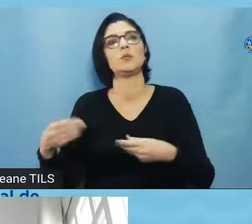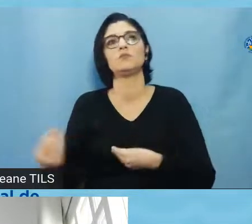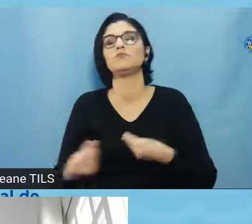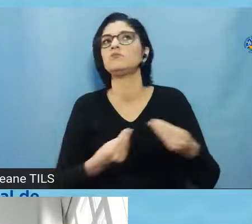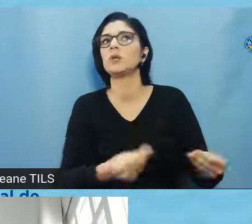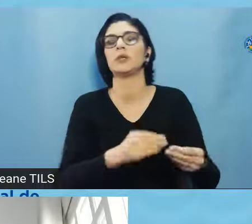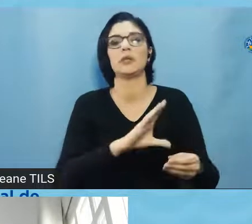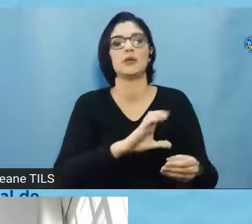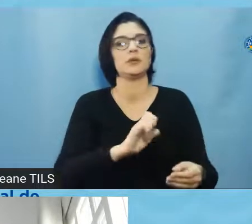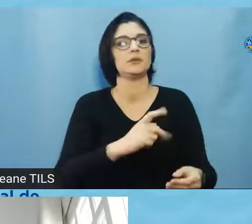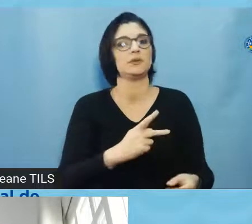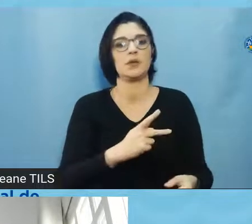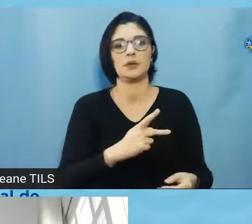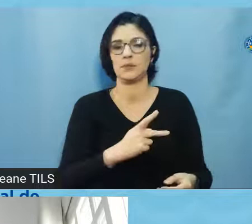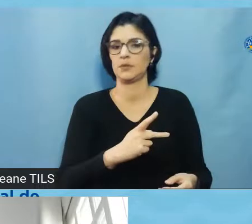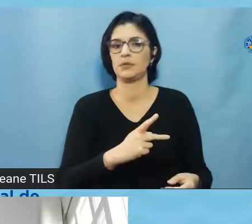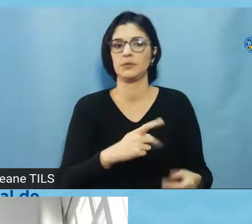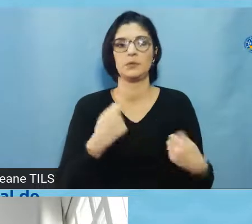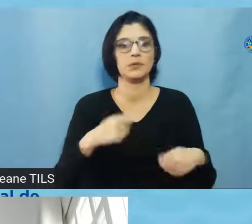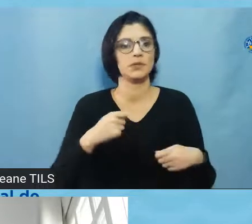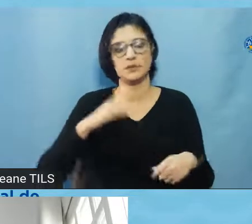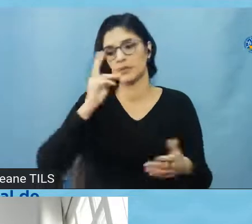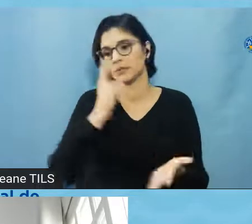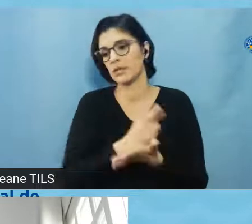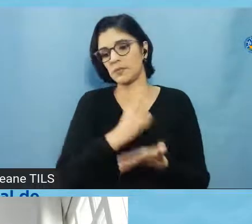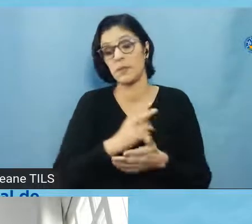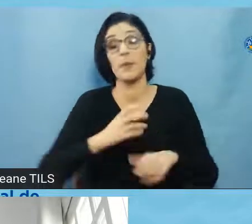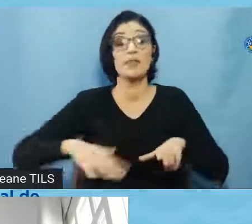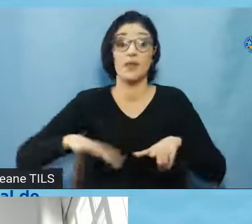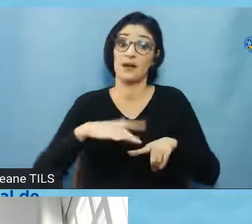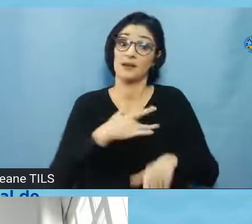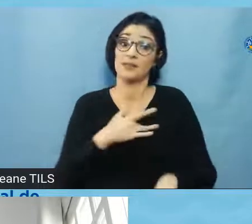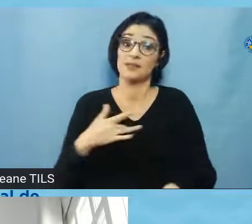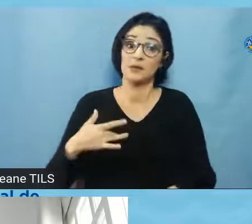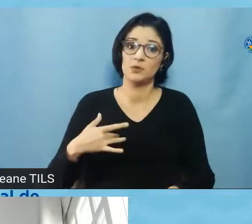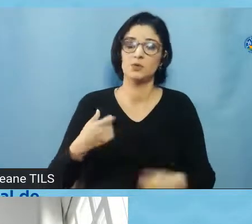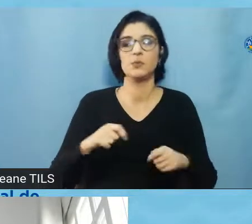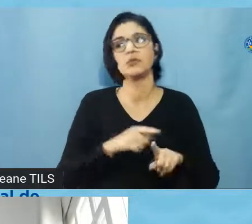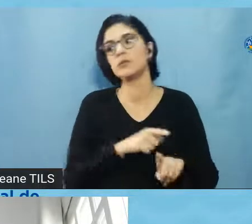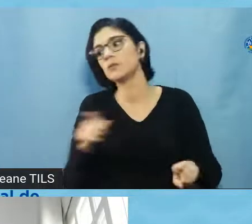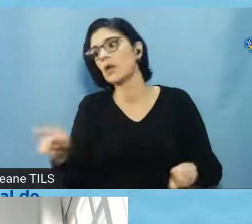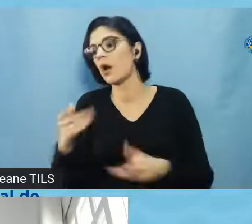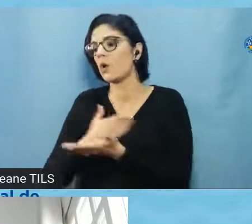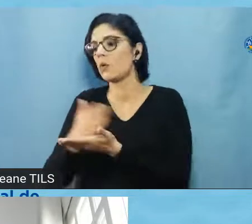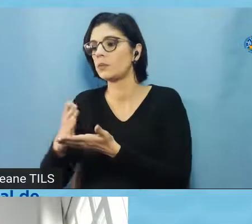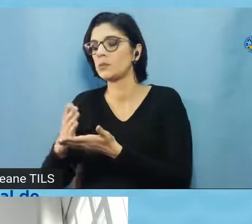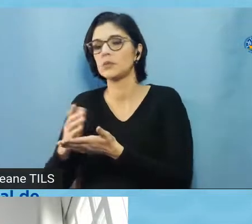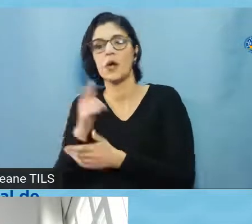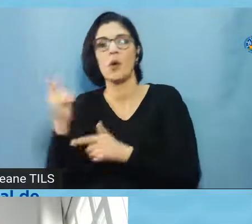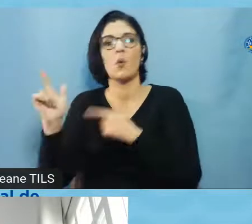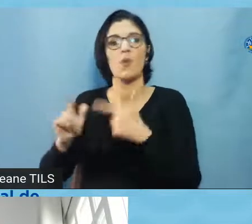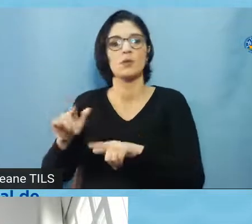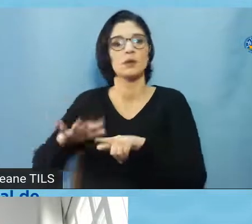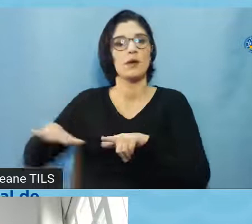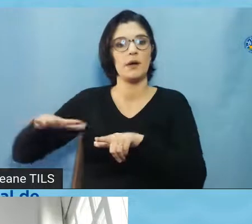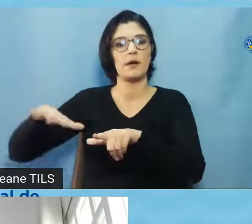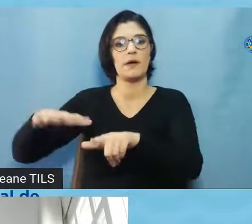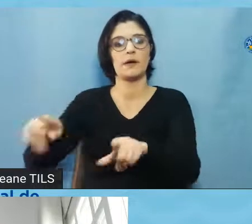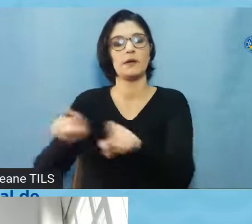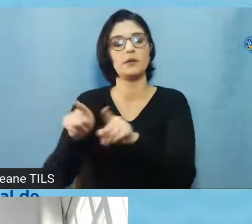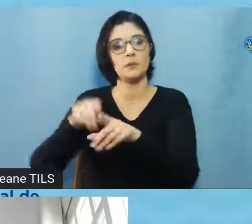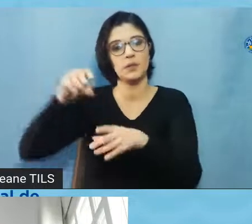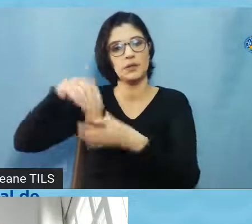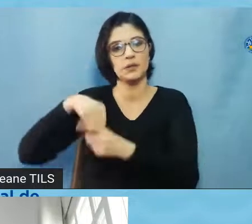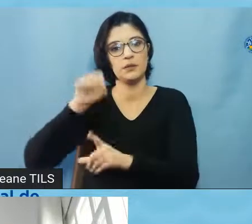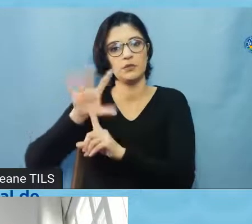de redigir o projeto, mandar o projeto para comitê de ética, a gente tem que começar a estabelecer essa cultura nas outras áreas do conhecimento também aqui dentro da UFPEL e em geral,